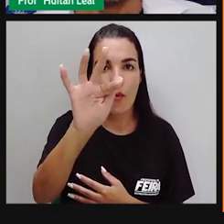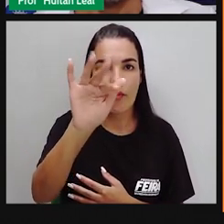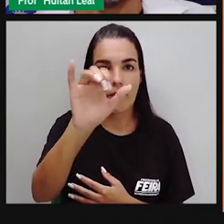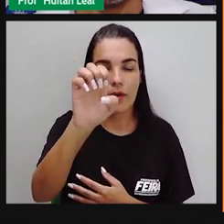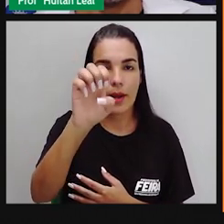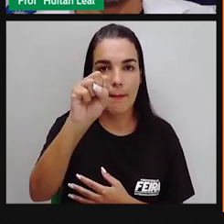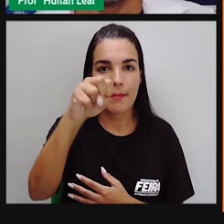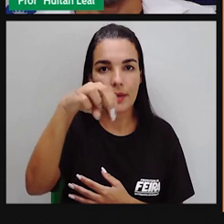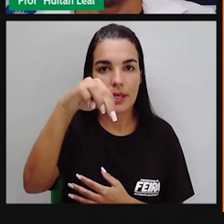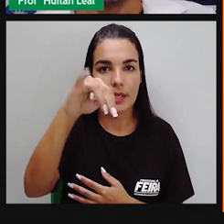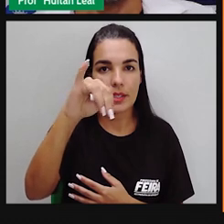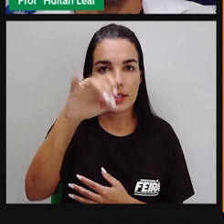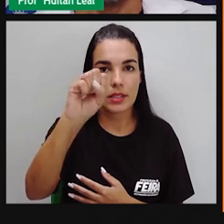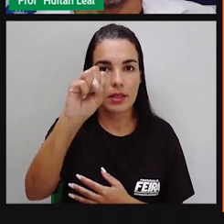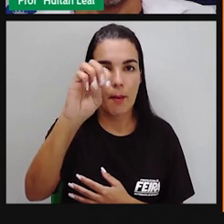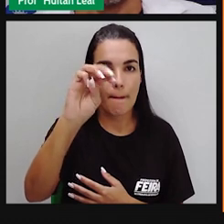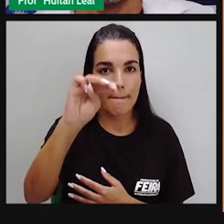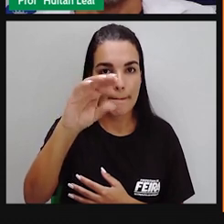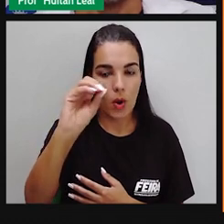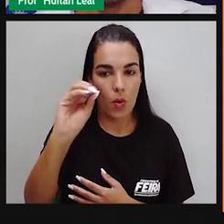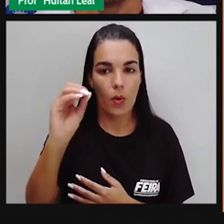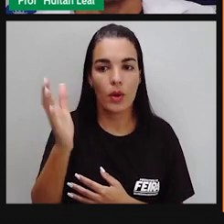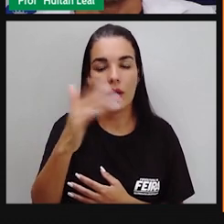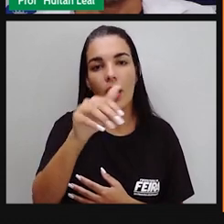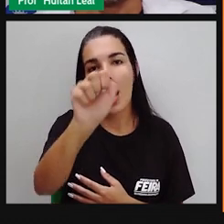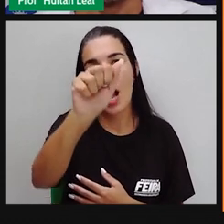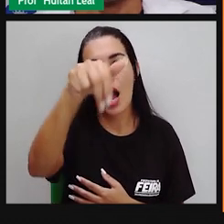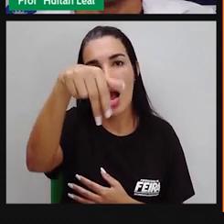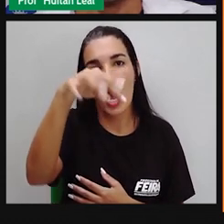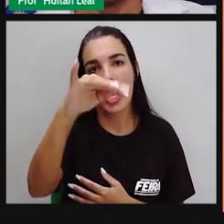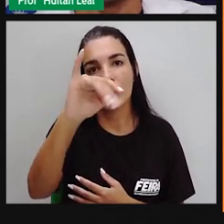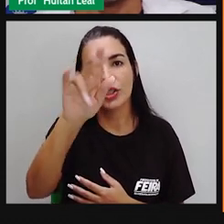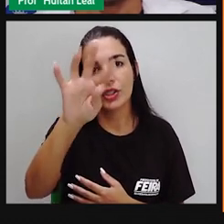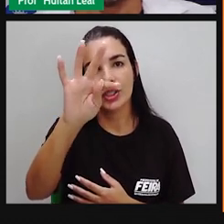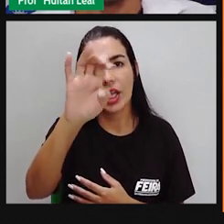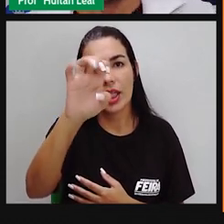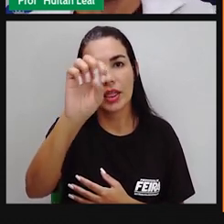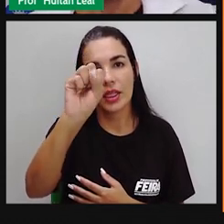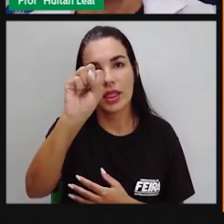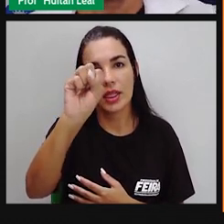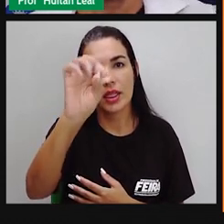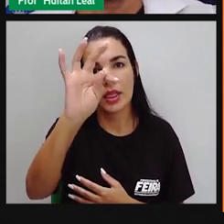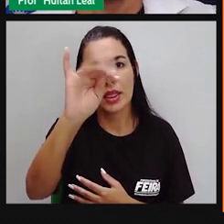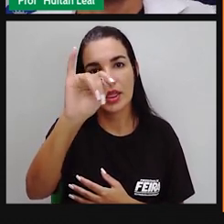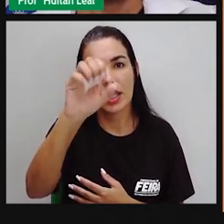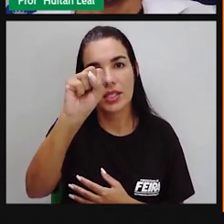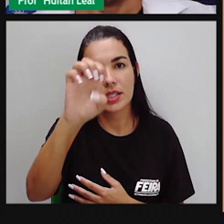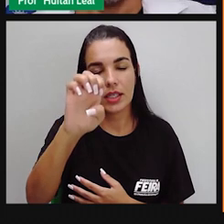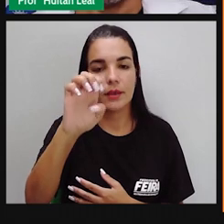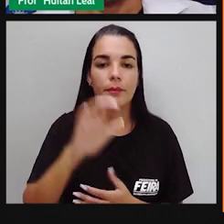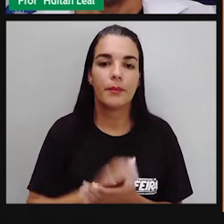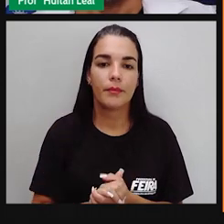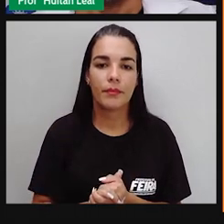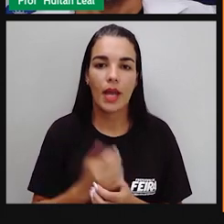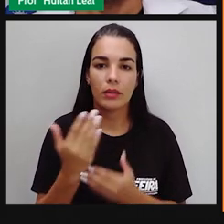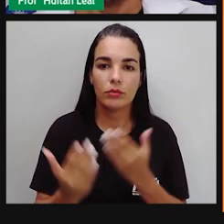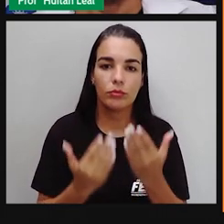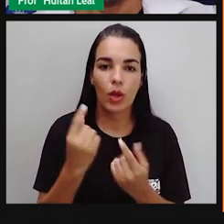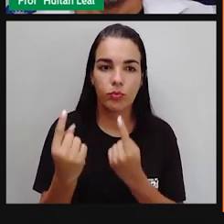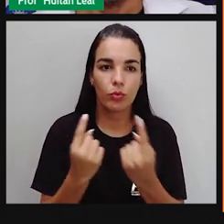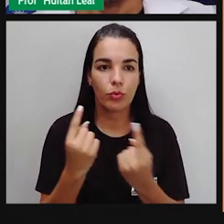a devida atenção para uma compreensão precisa de cada uma dessas figuras de linguagem.